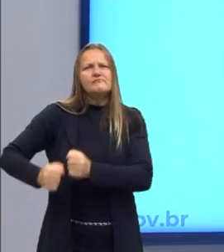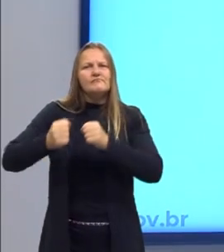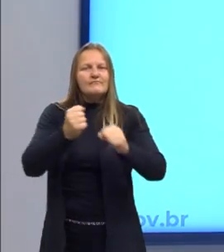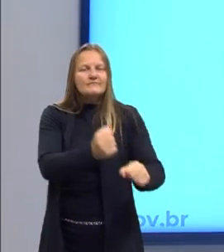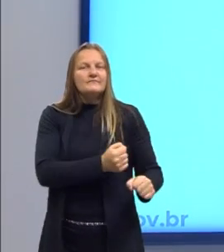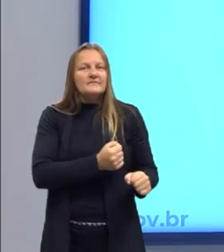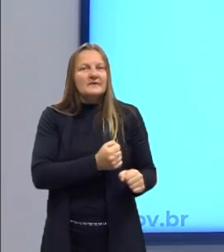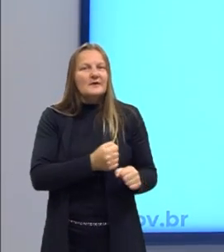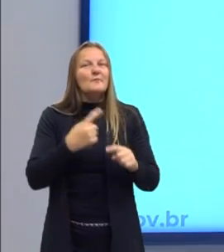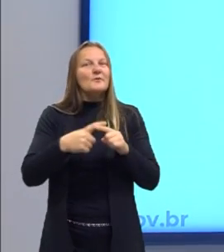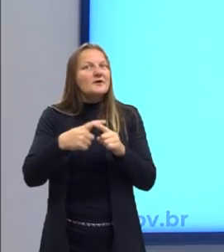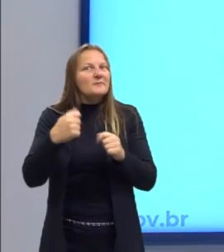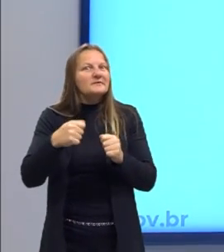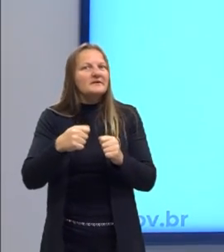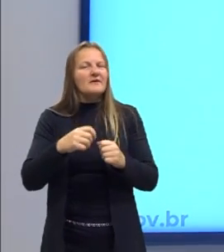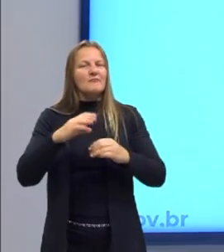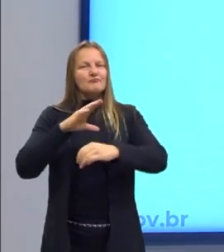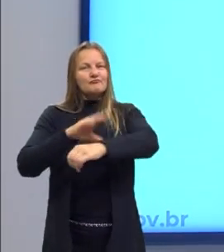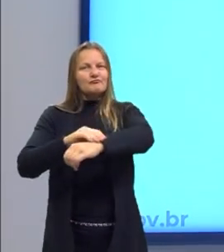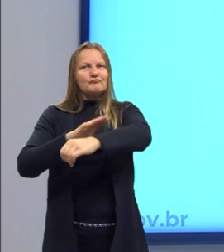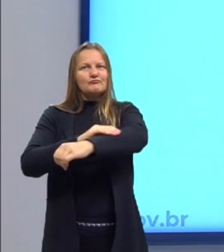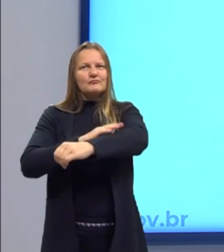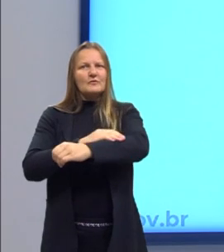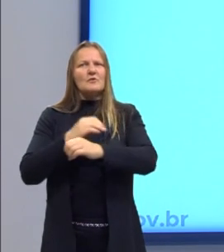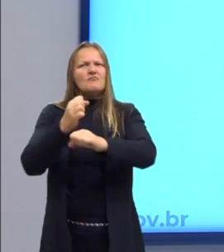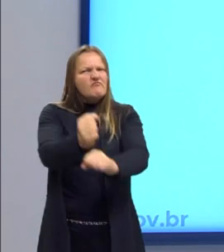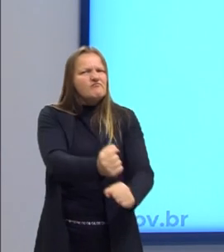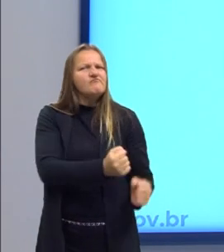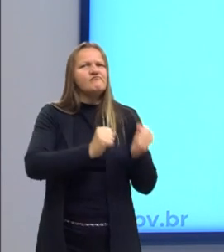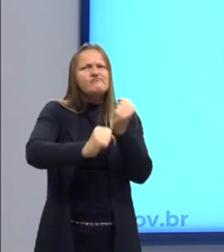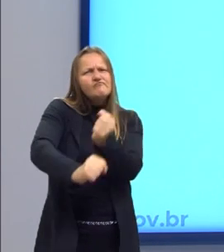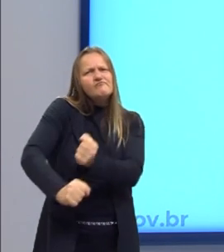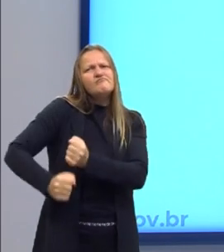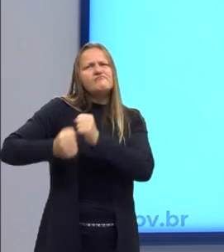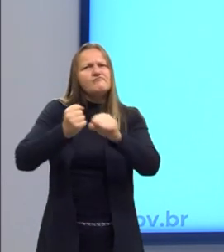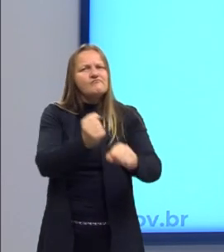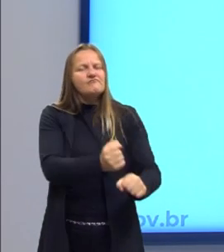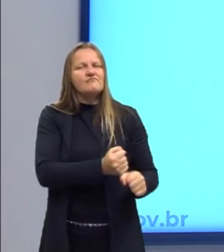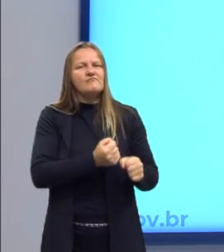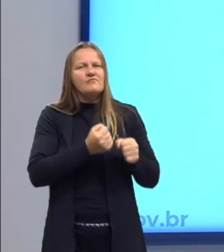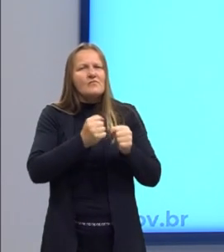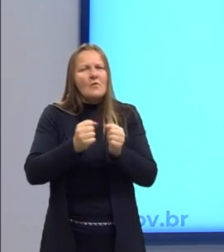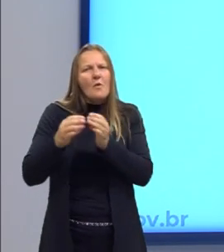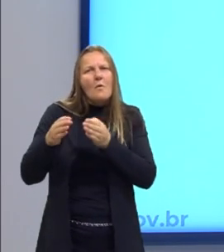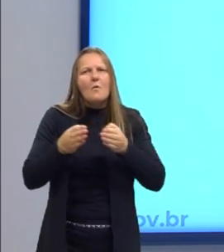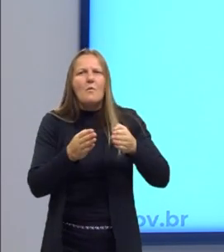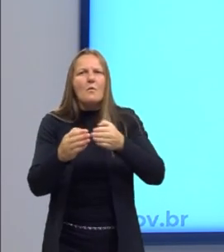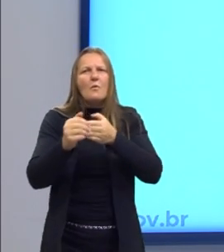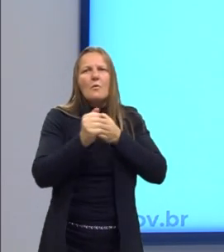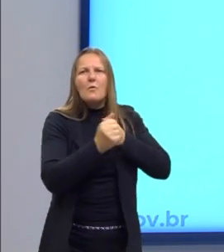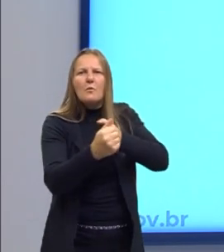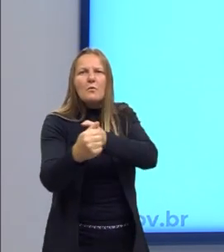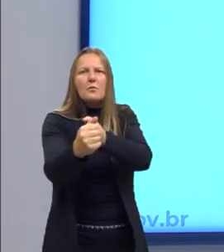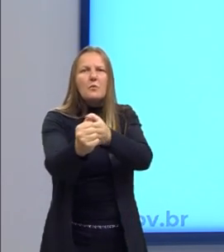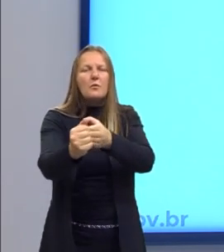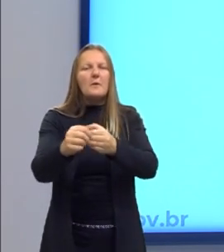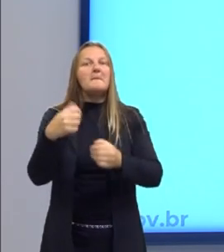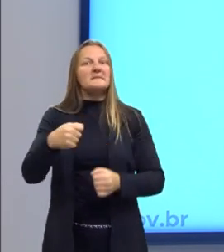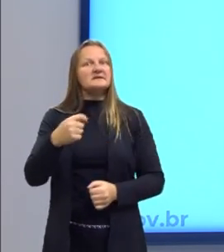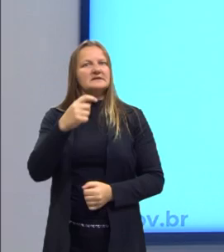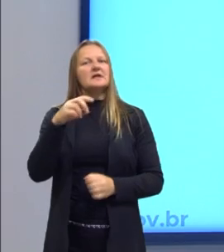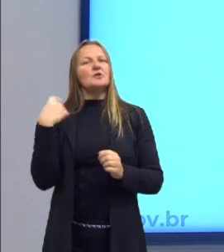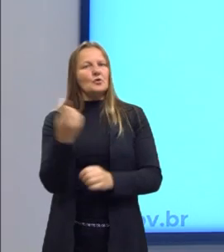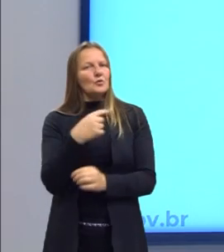physis, do aspecto físico, que é pegar o remo e seguir o rumo, seguir o caminho, aprofundar o conhecimento. Essa era